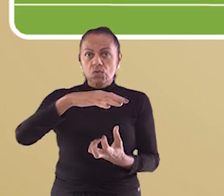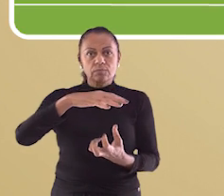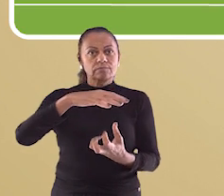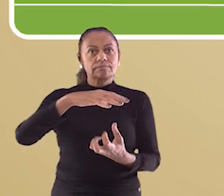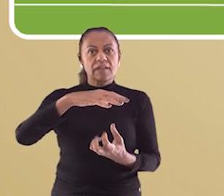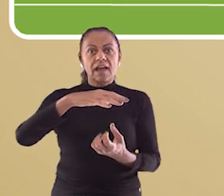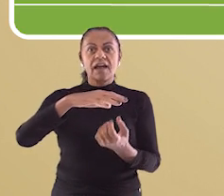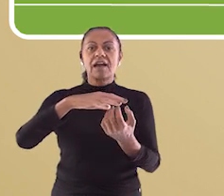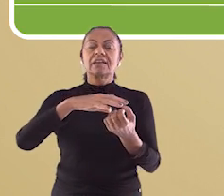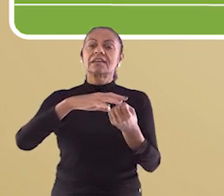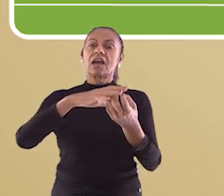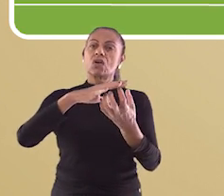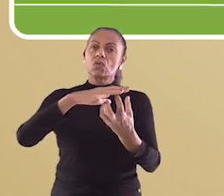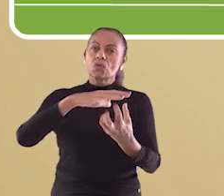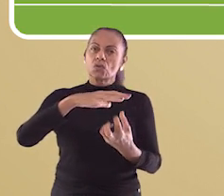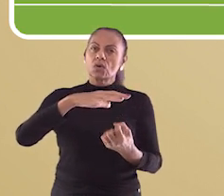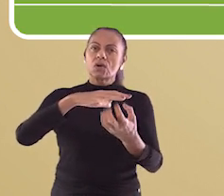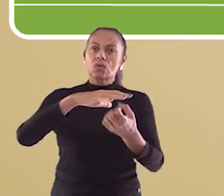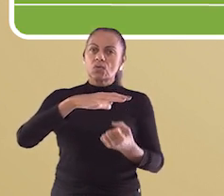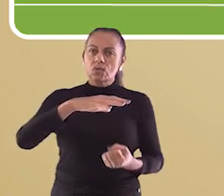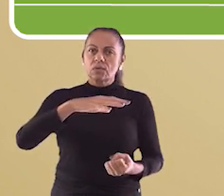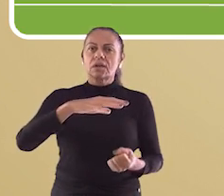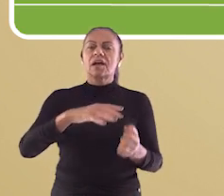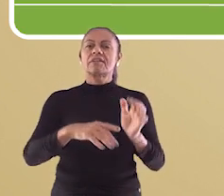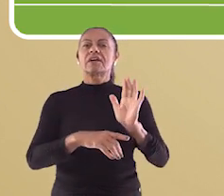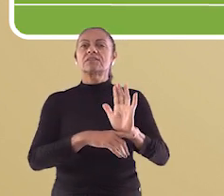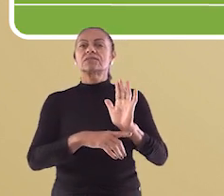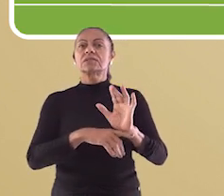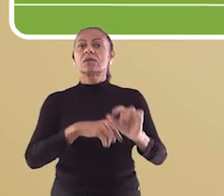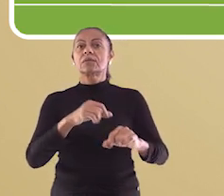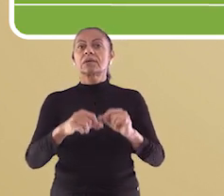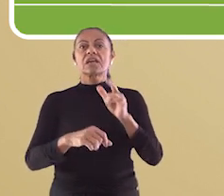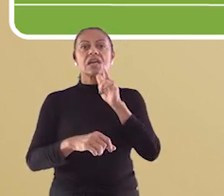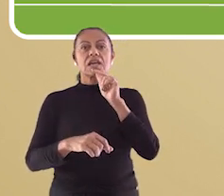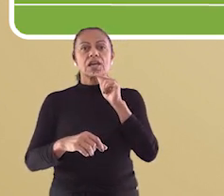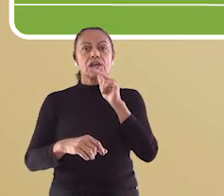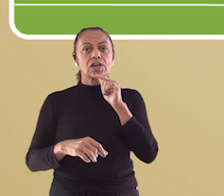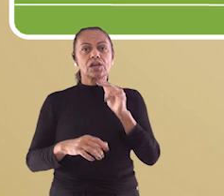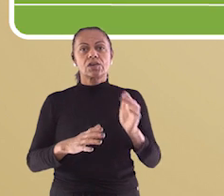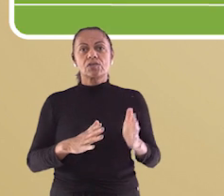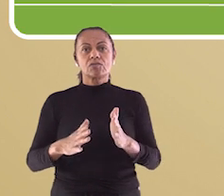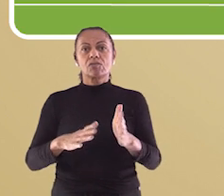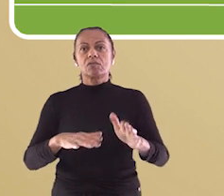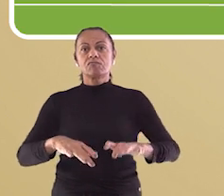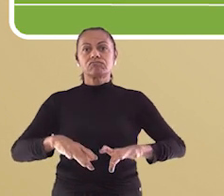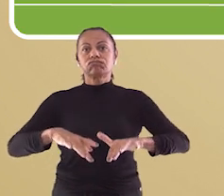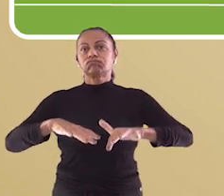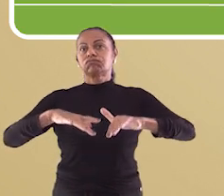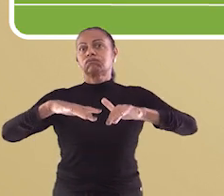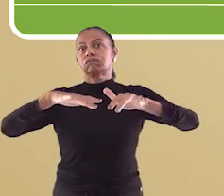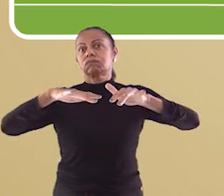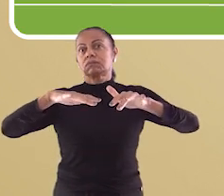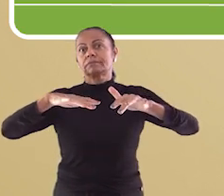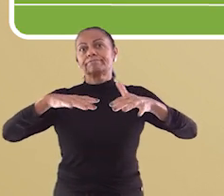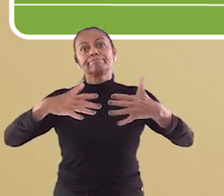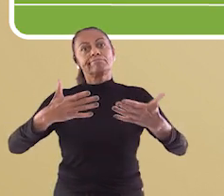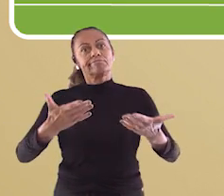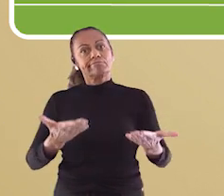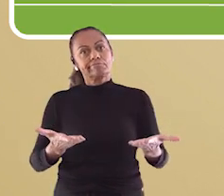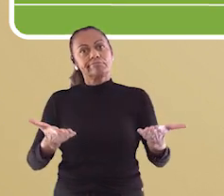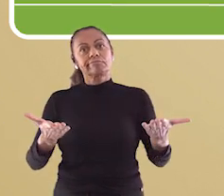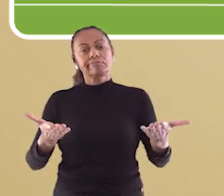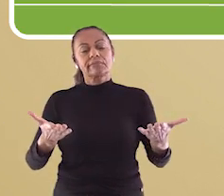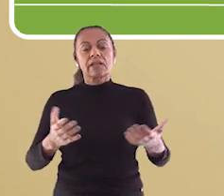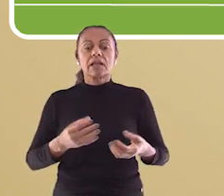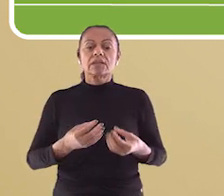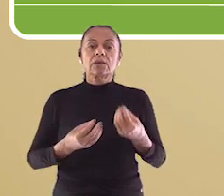pois a água que deveria ser absorvida pelo solo é escoada, contribuindo para o aumento dos